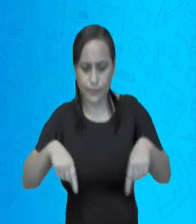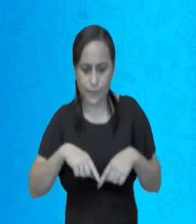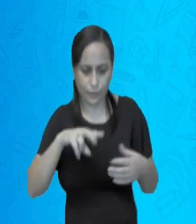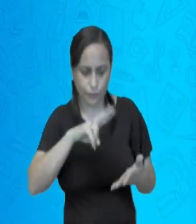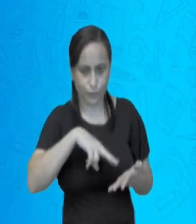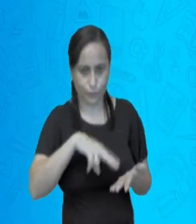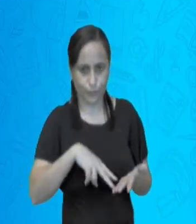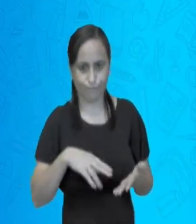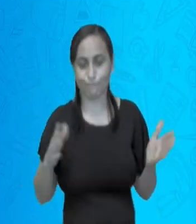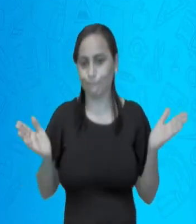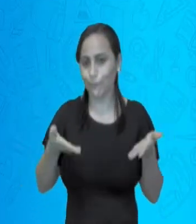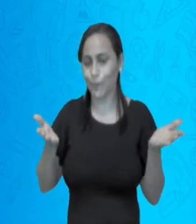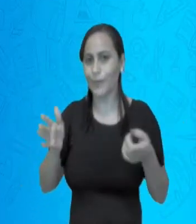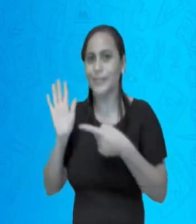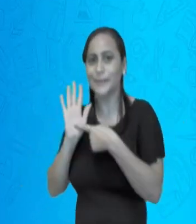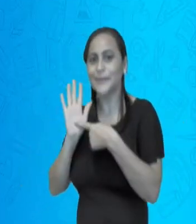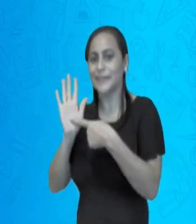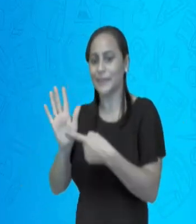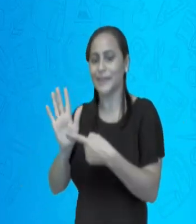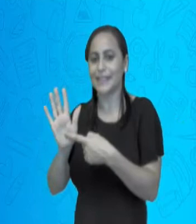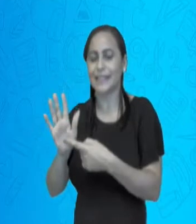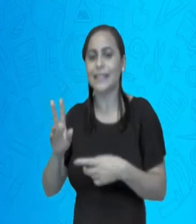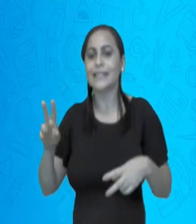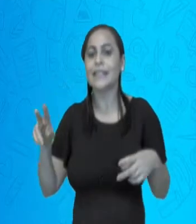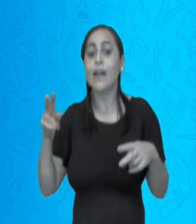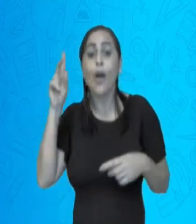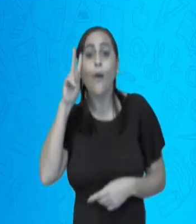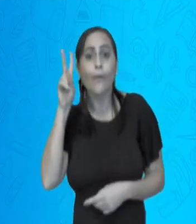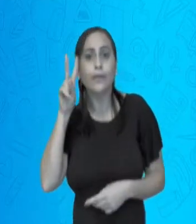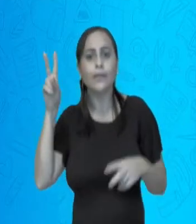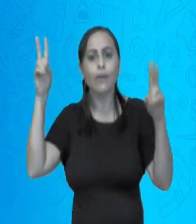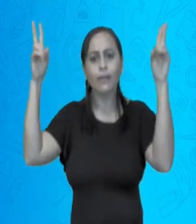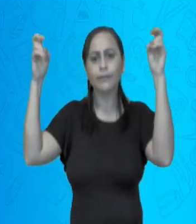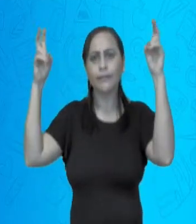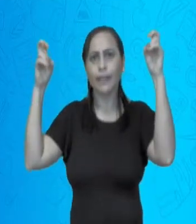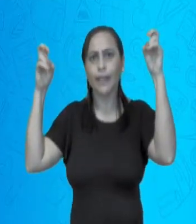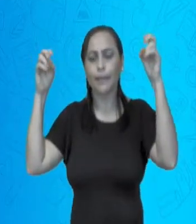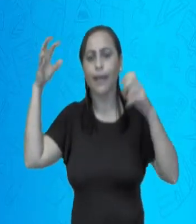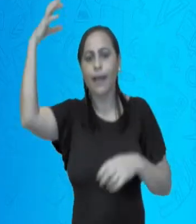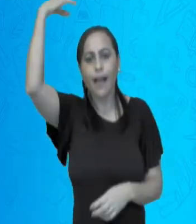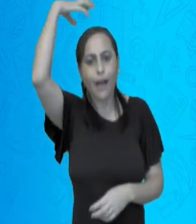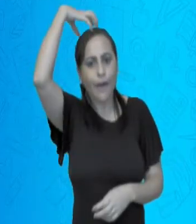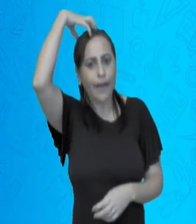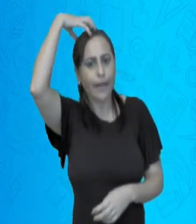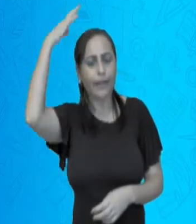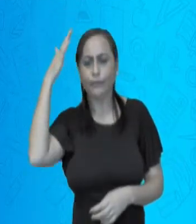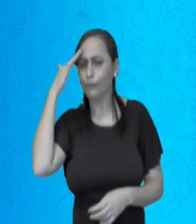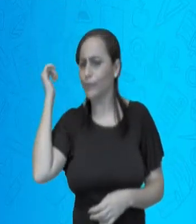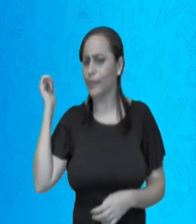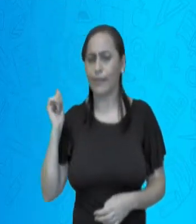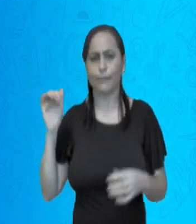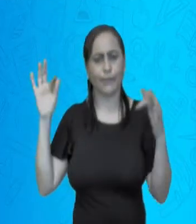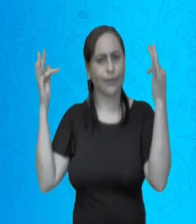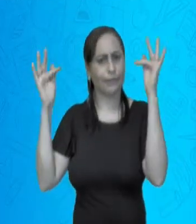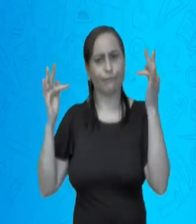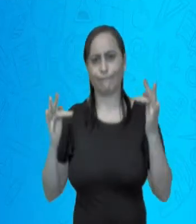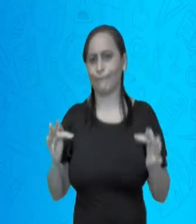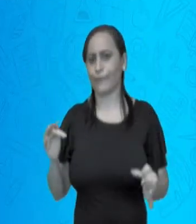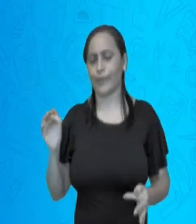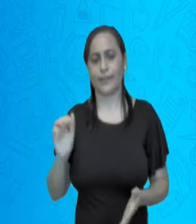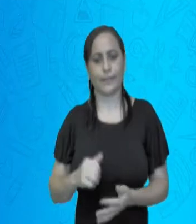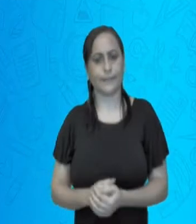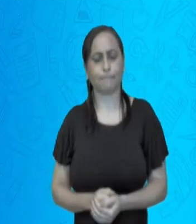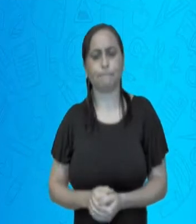vocês, o rei que não sabia ser feliz. Existia um rei que morava em um reino muito distante e ele